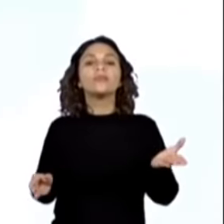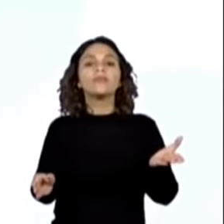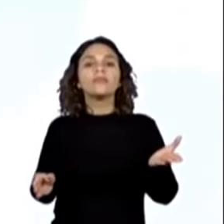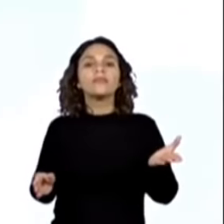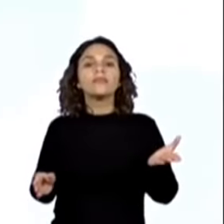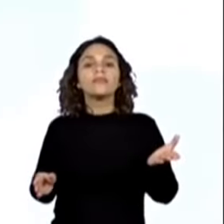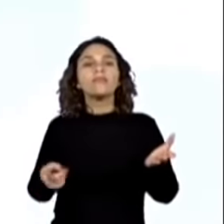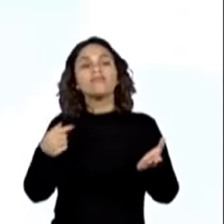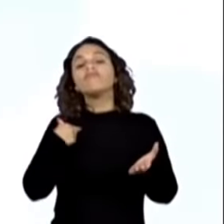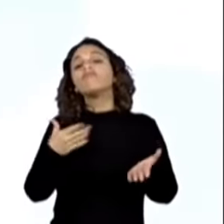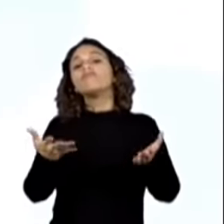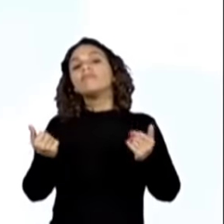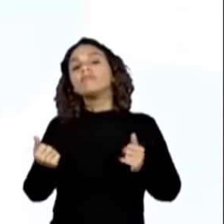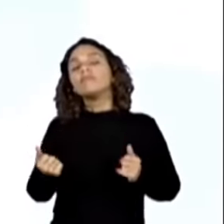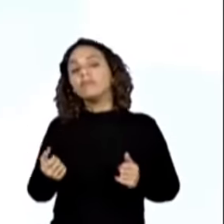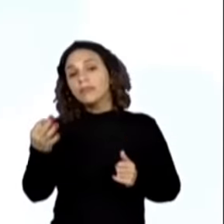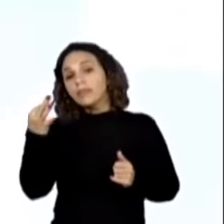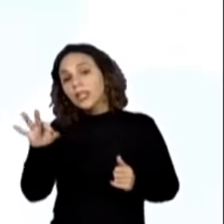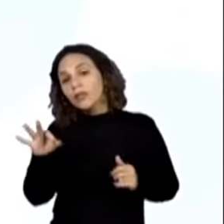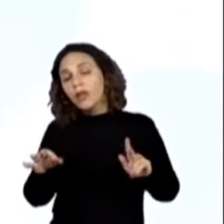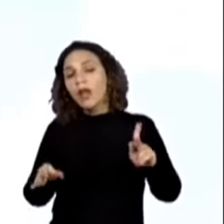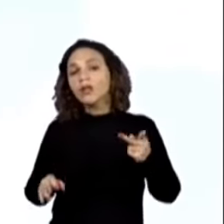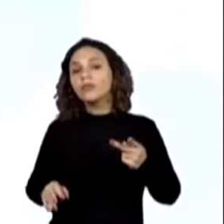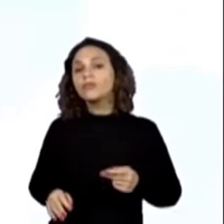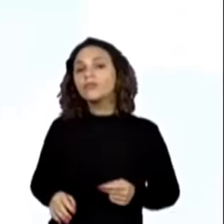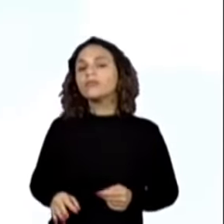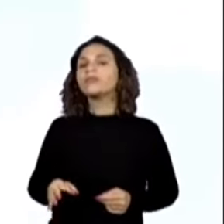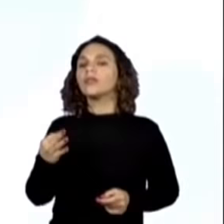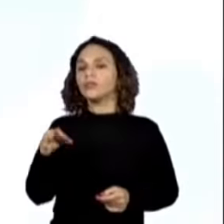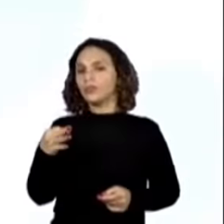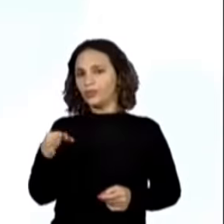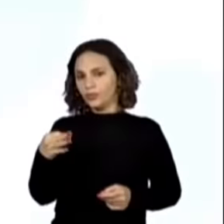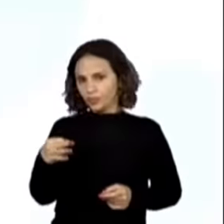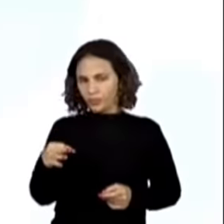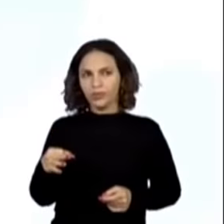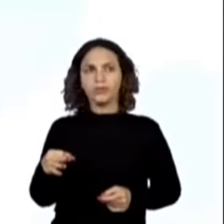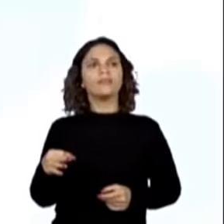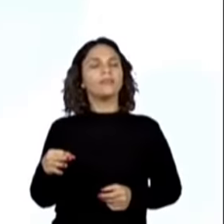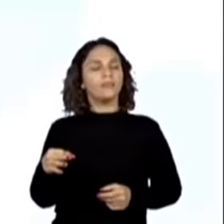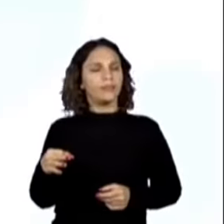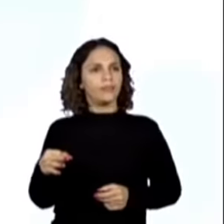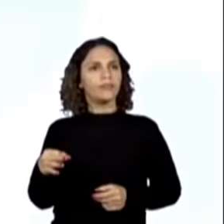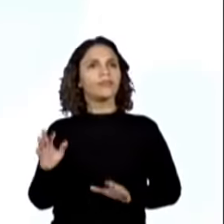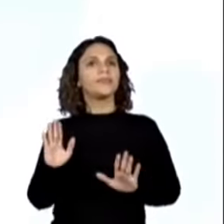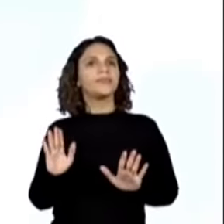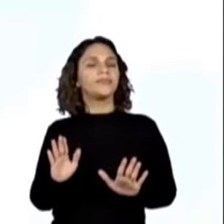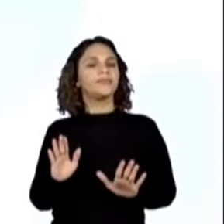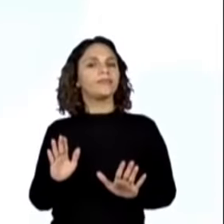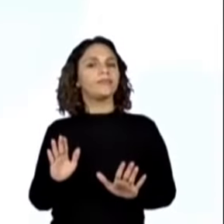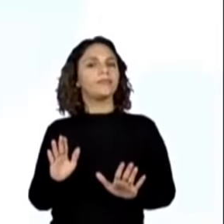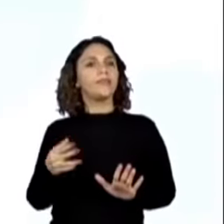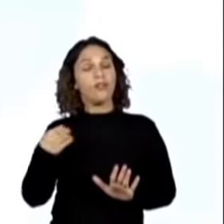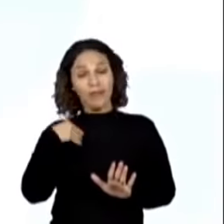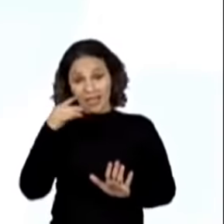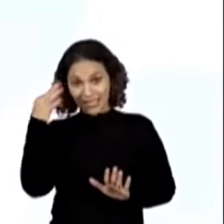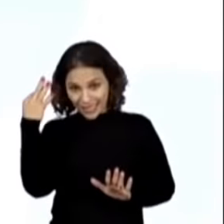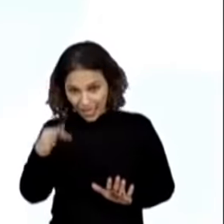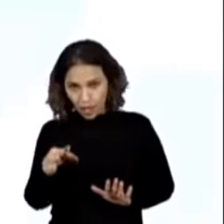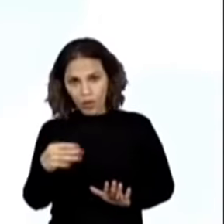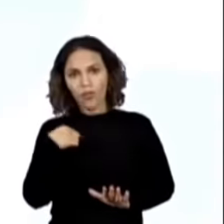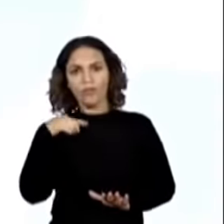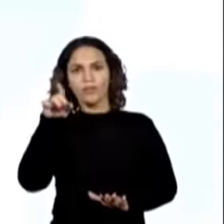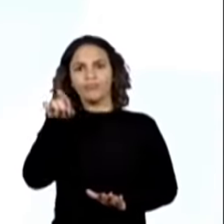saber se é verdadeiro ou falso. Certo ou errado? Certo. Certo. Então, vamos fazer o seguinte, ó. Vou marcar aqui. O